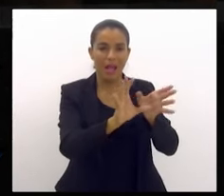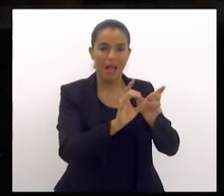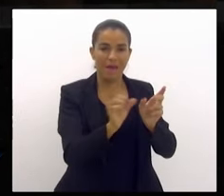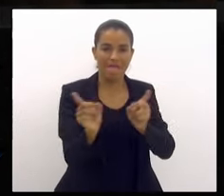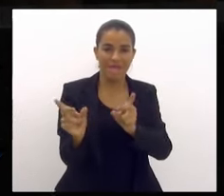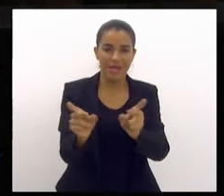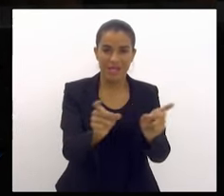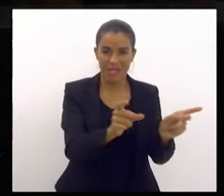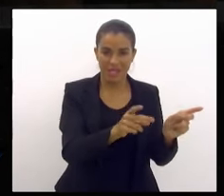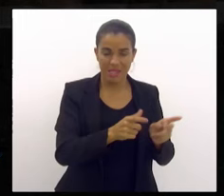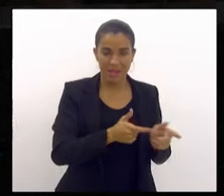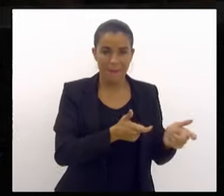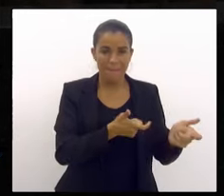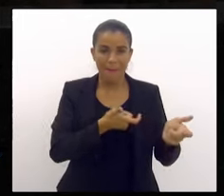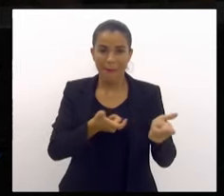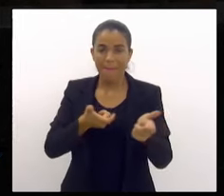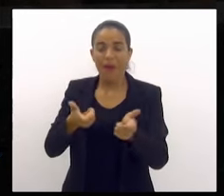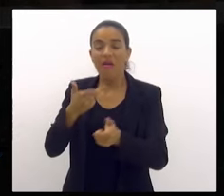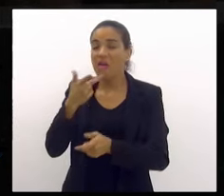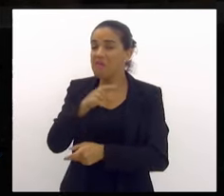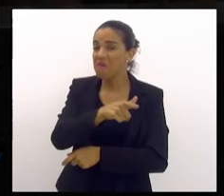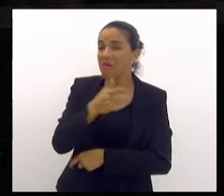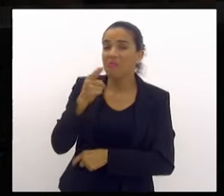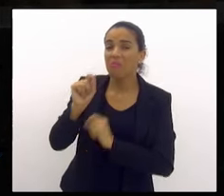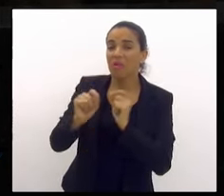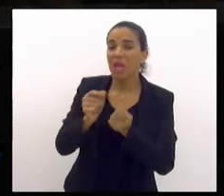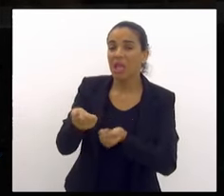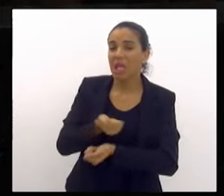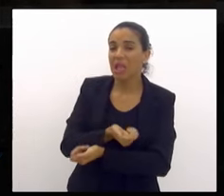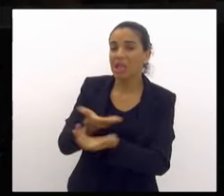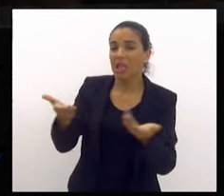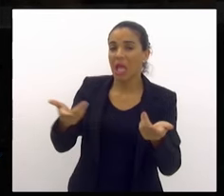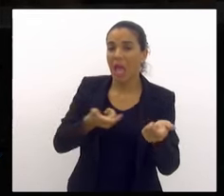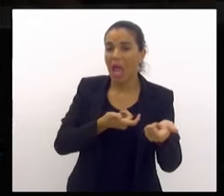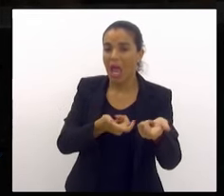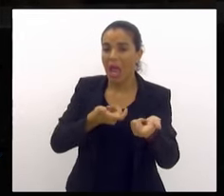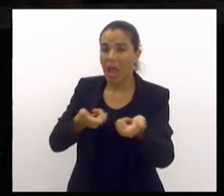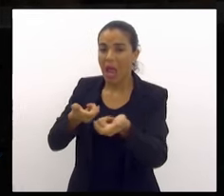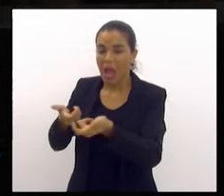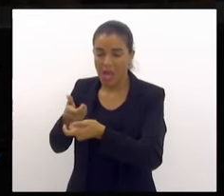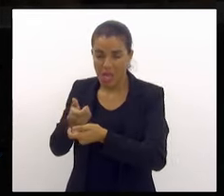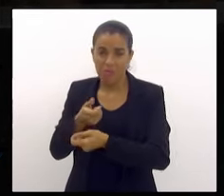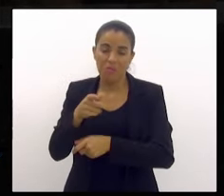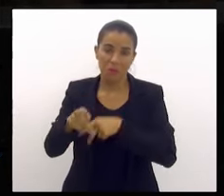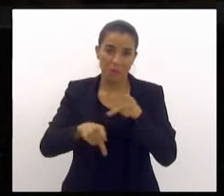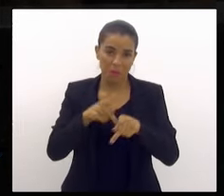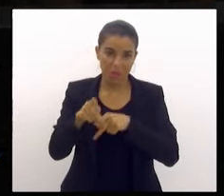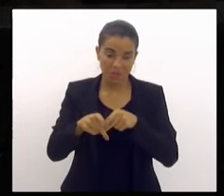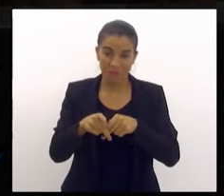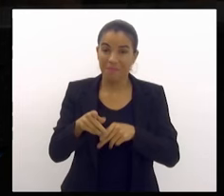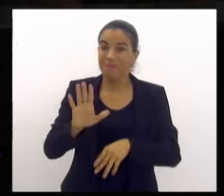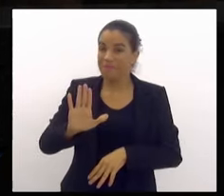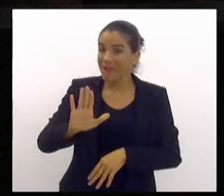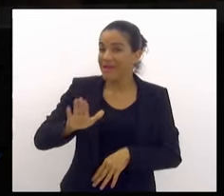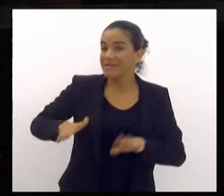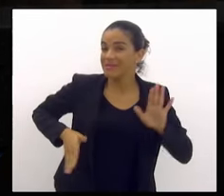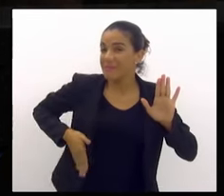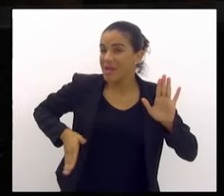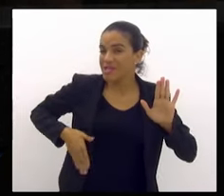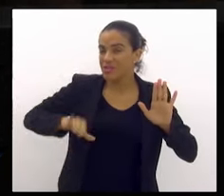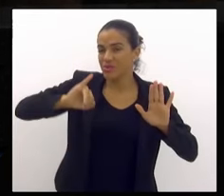Dizia ele que iria armar a população. Na verdade, os bandidos se armaram.